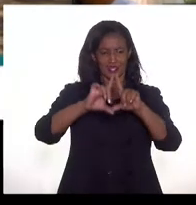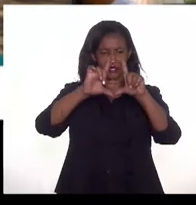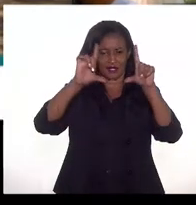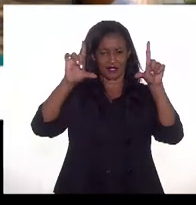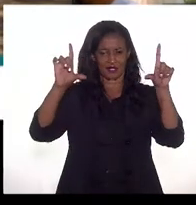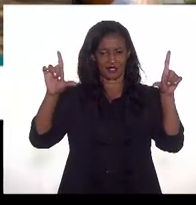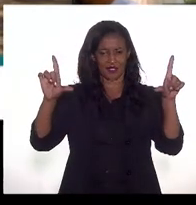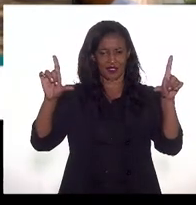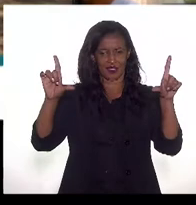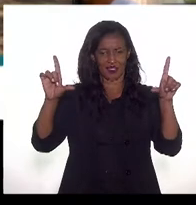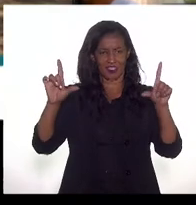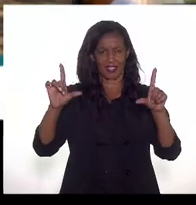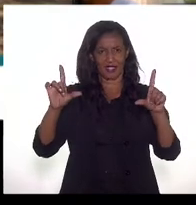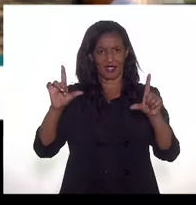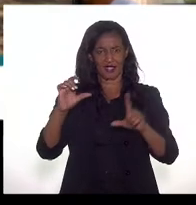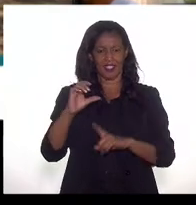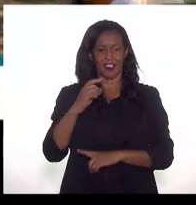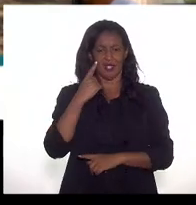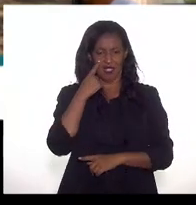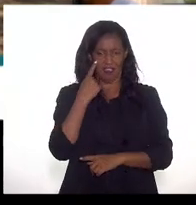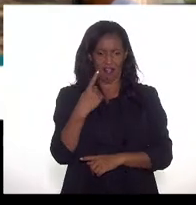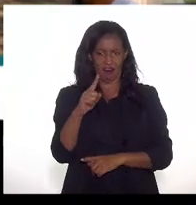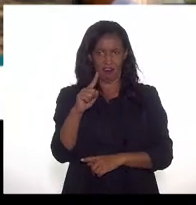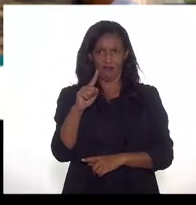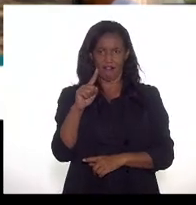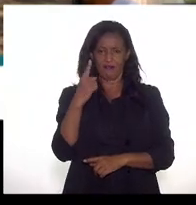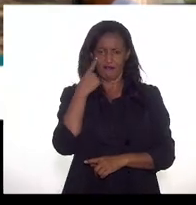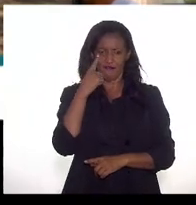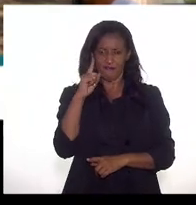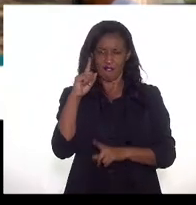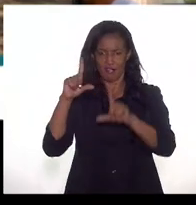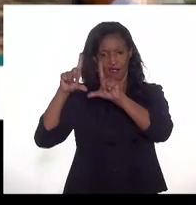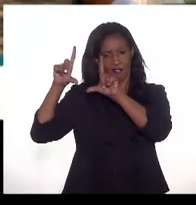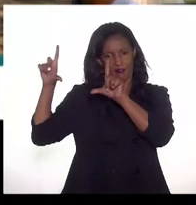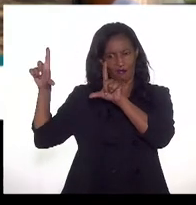senhores estão vendo a apresentação? Perfeitamente, talvez.